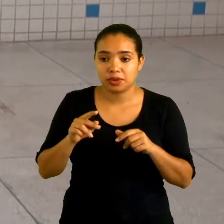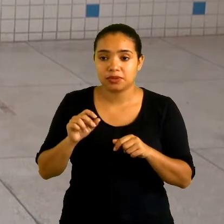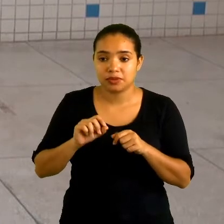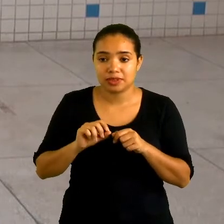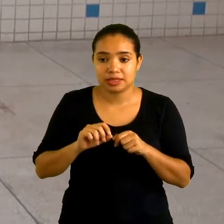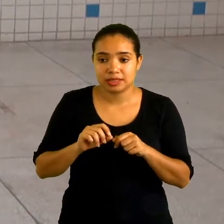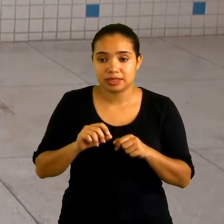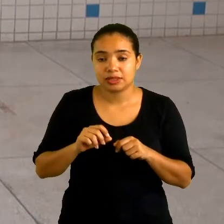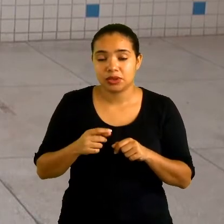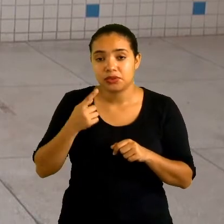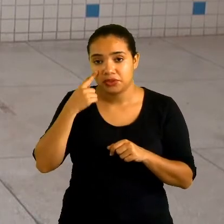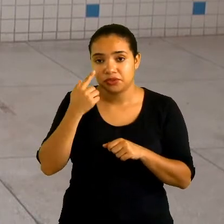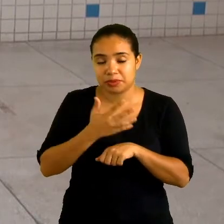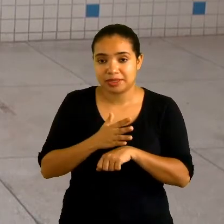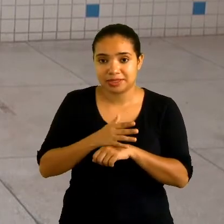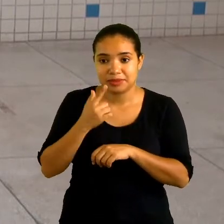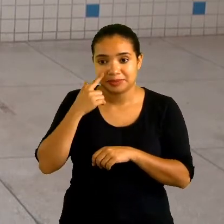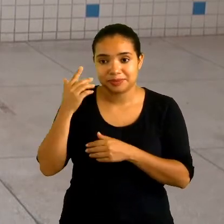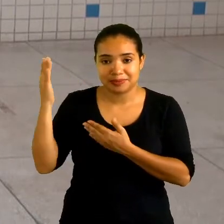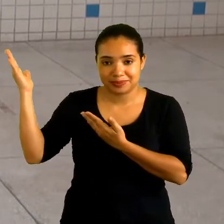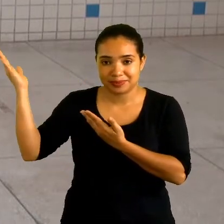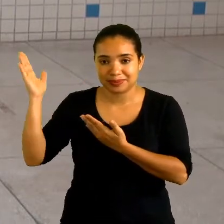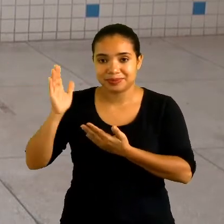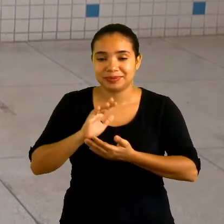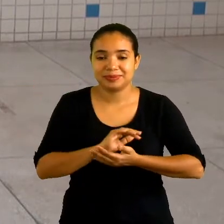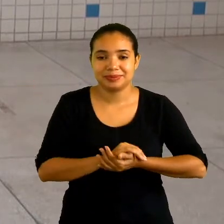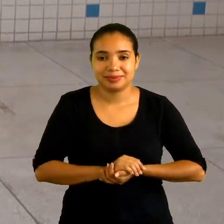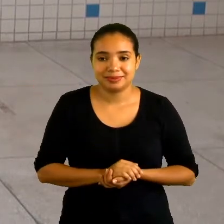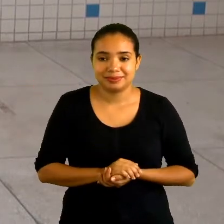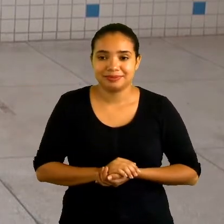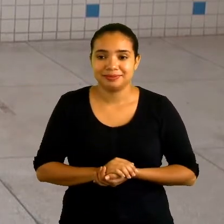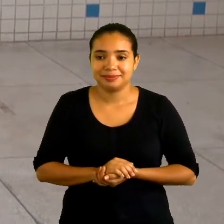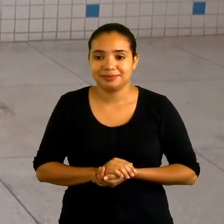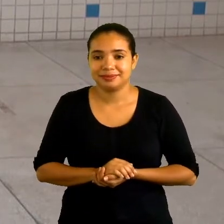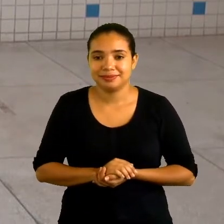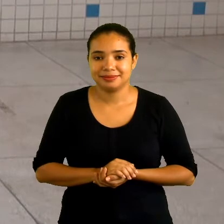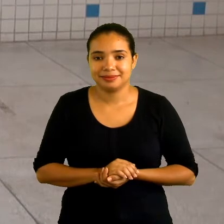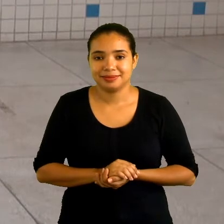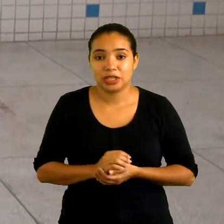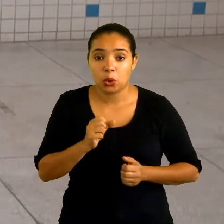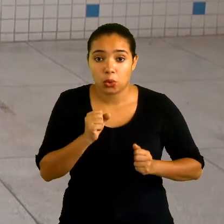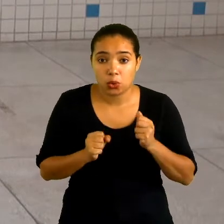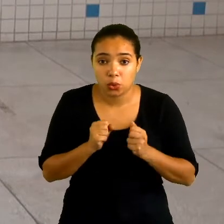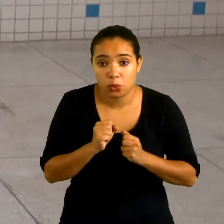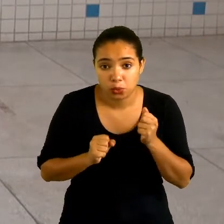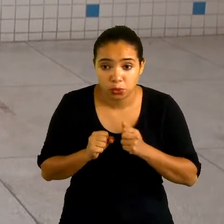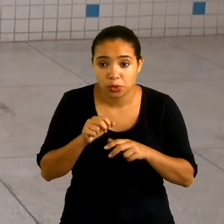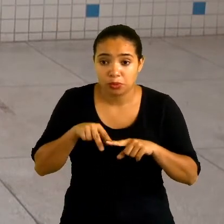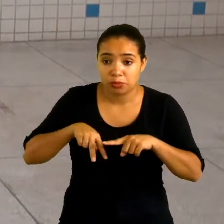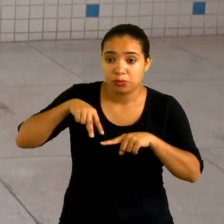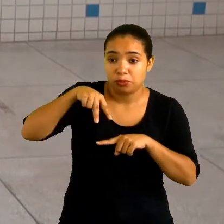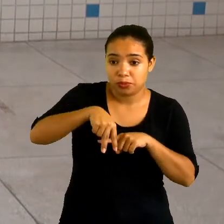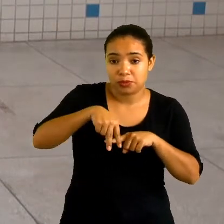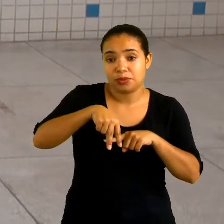vez para vocês verem, ok? Prepara, dá uma corridinha antes e salta.